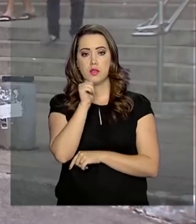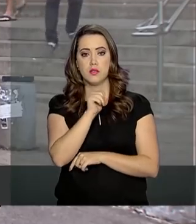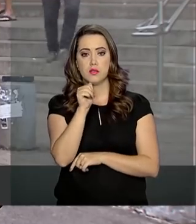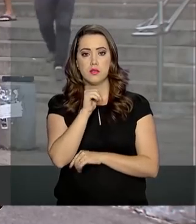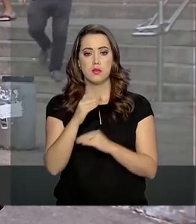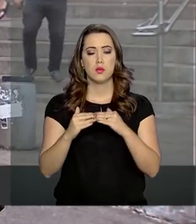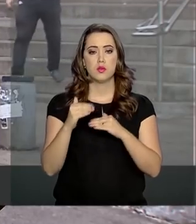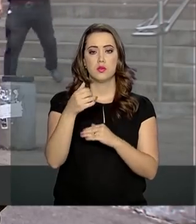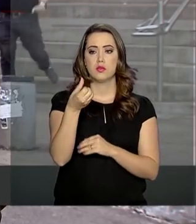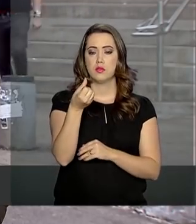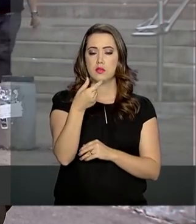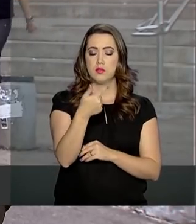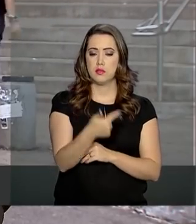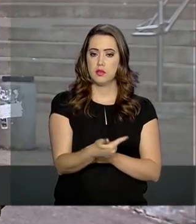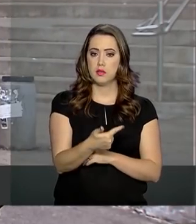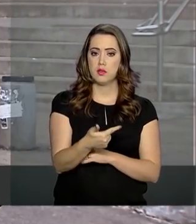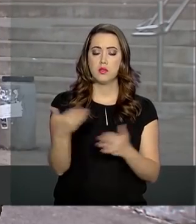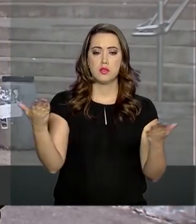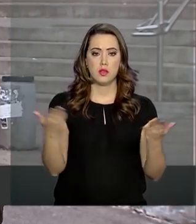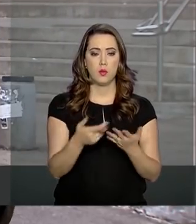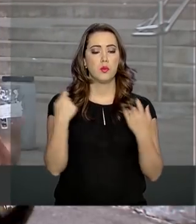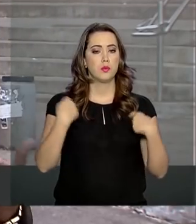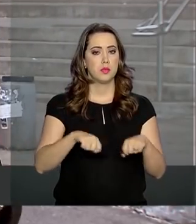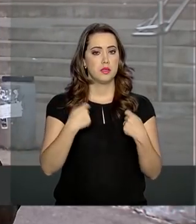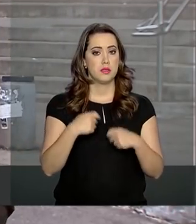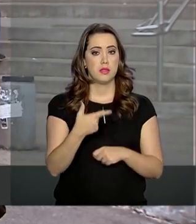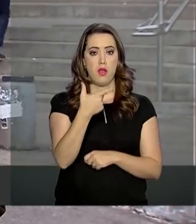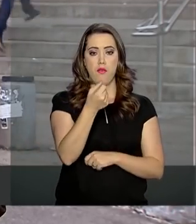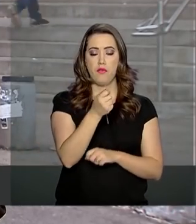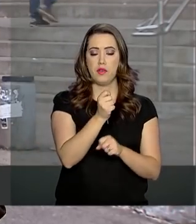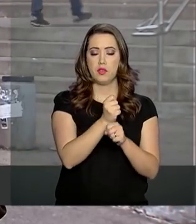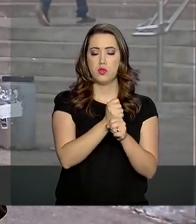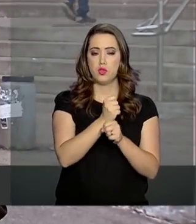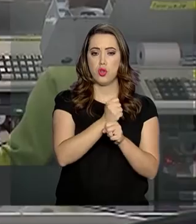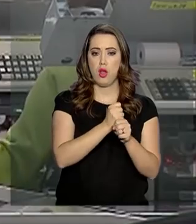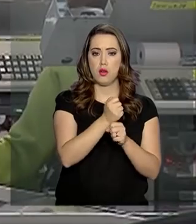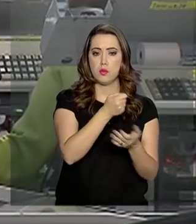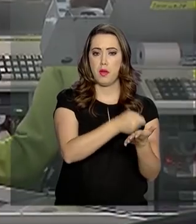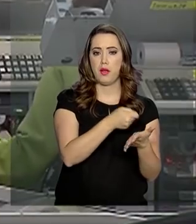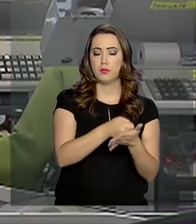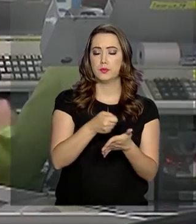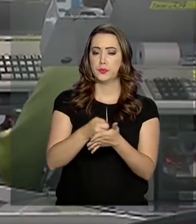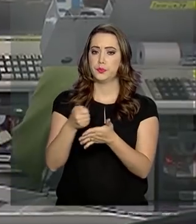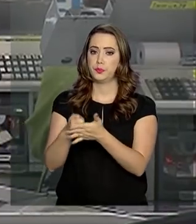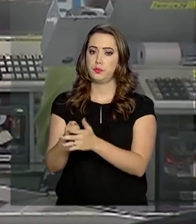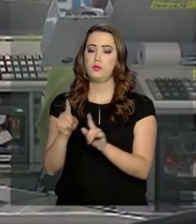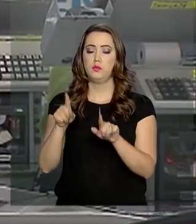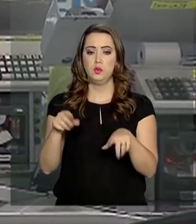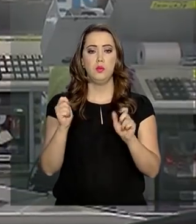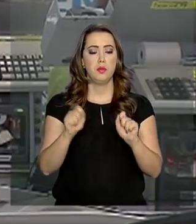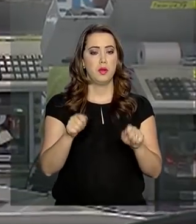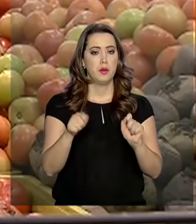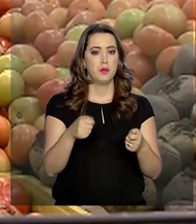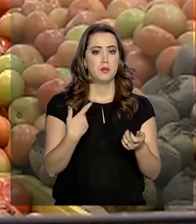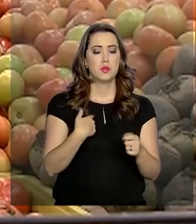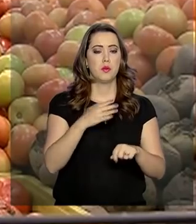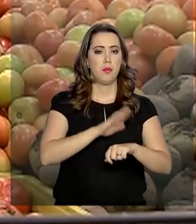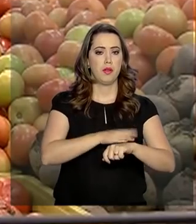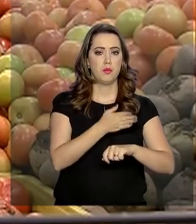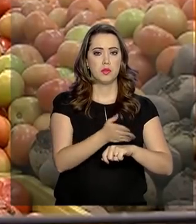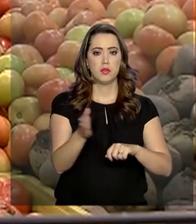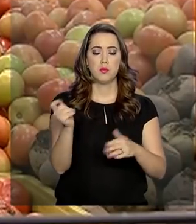passam para 62, e agora é preciso 20 anos de contribuição. Também é possível se aposentar por tempo de